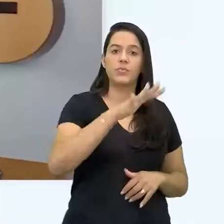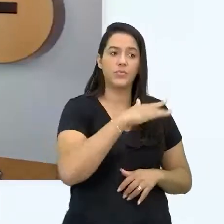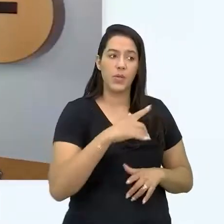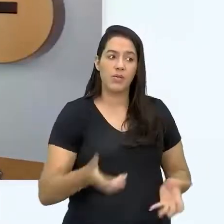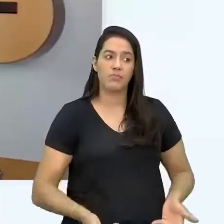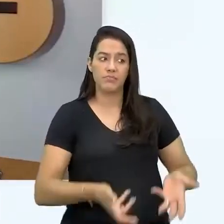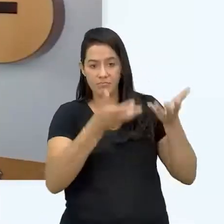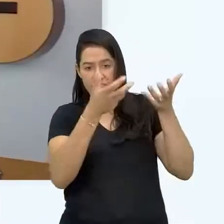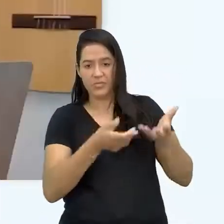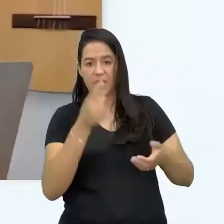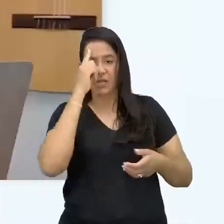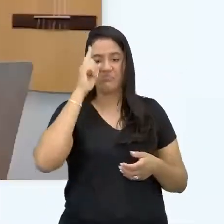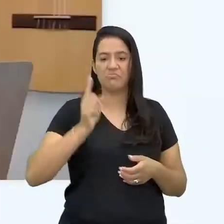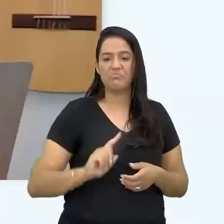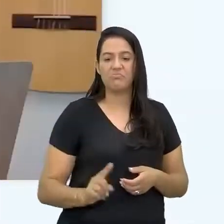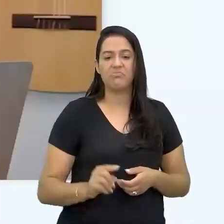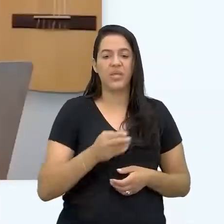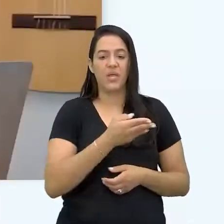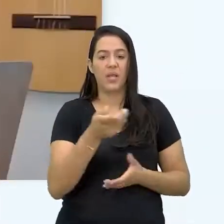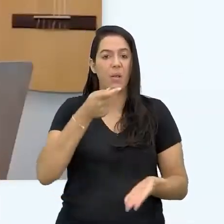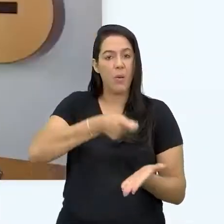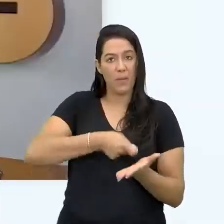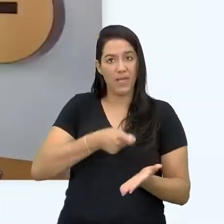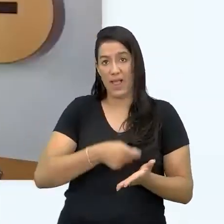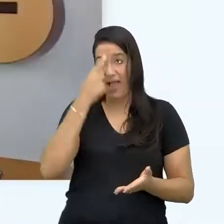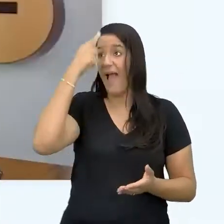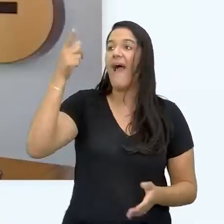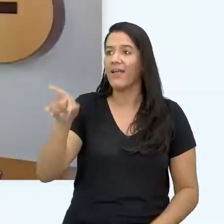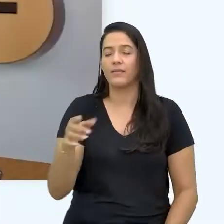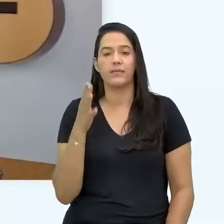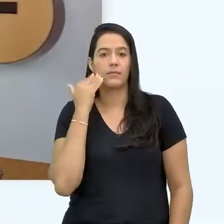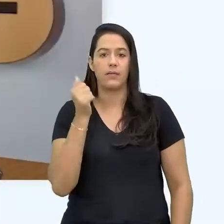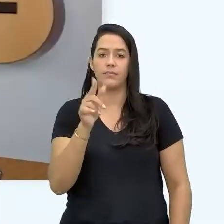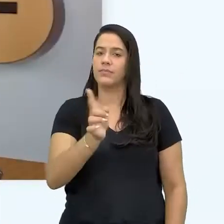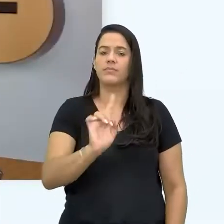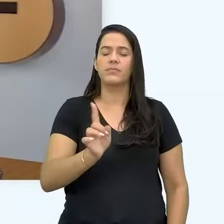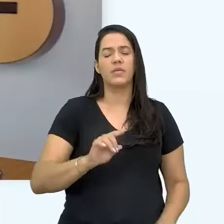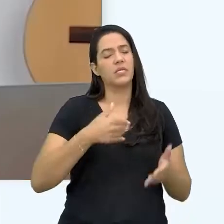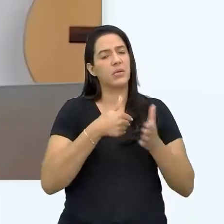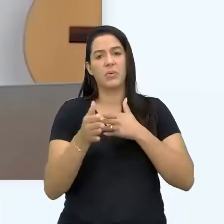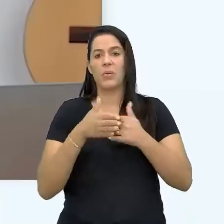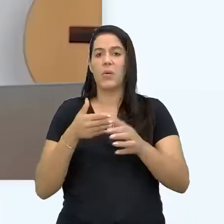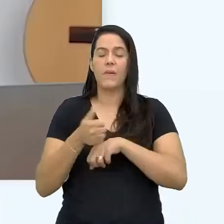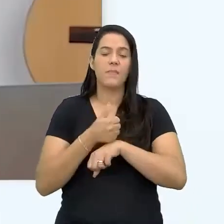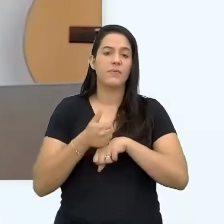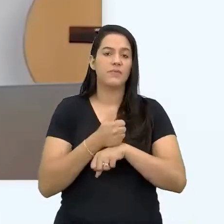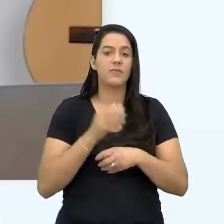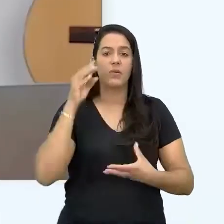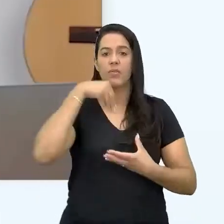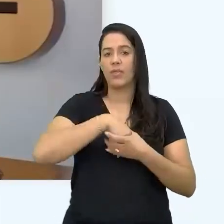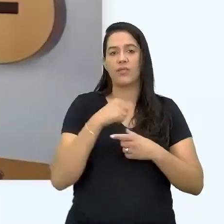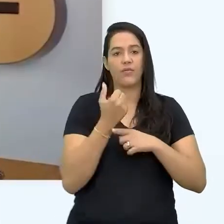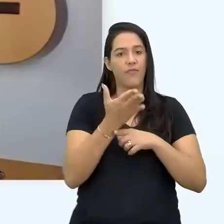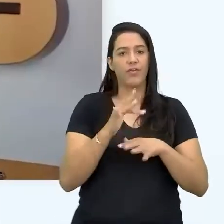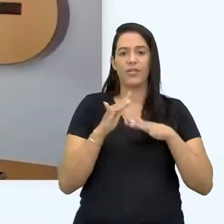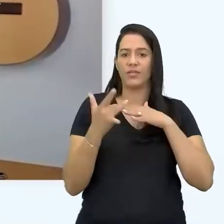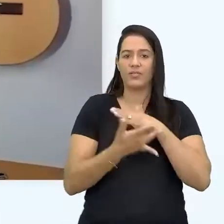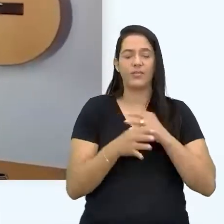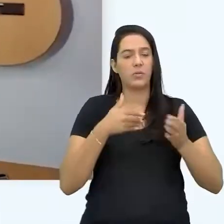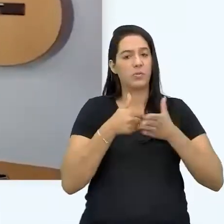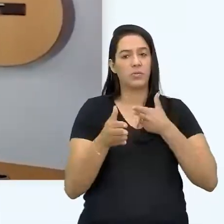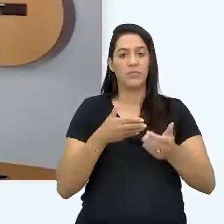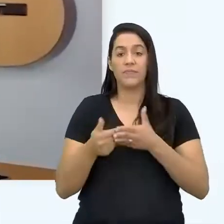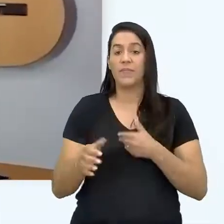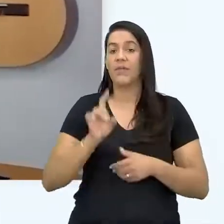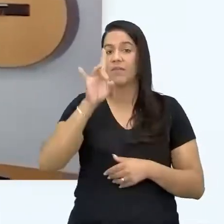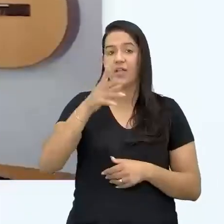incrível e as pessoas não tão sabendo, elas não são obrigadas a adivinhar. E isso serve pra qualquer profissão dentro ou fora de rede social. Gente, esse negócio de que